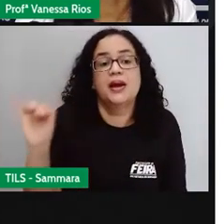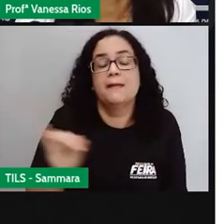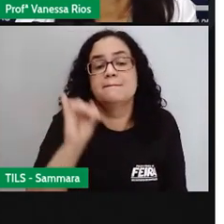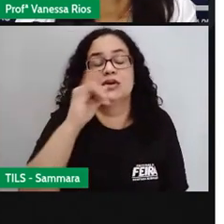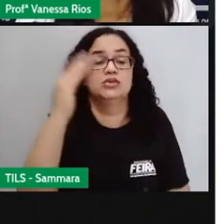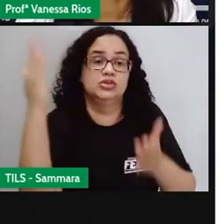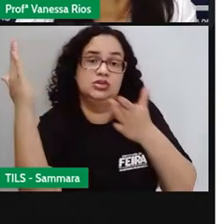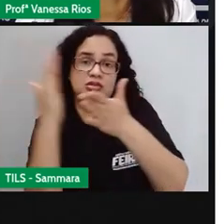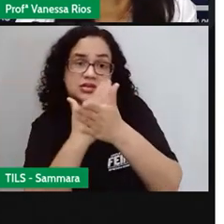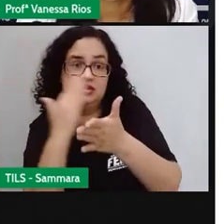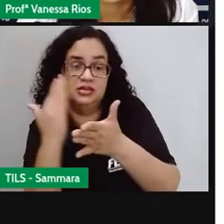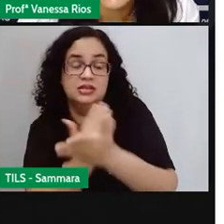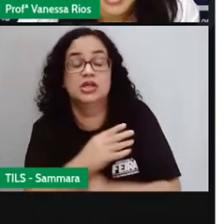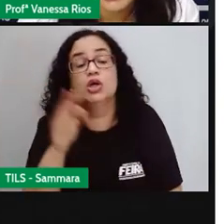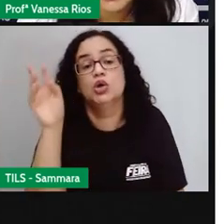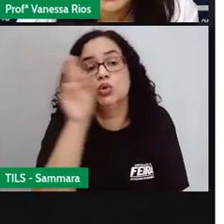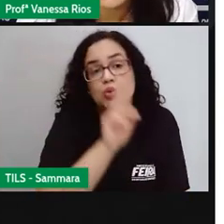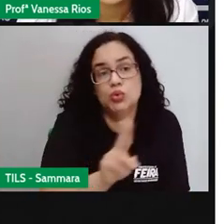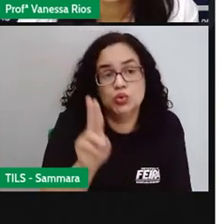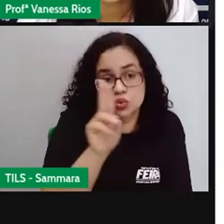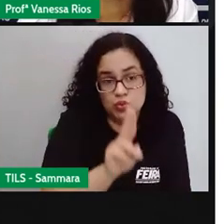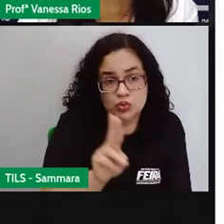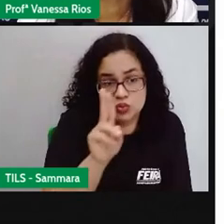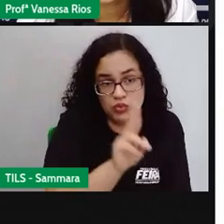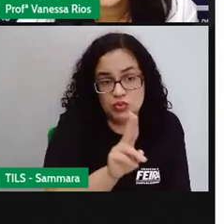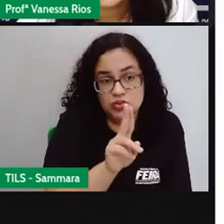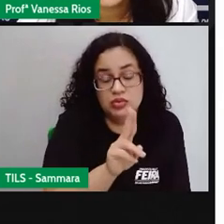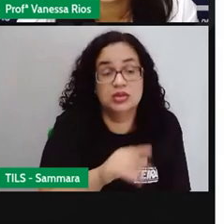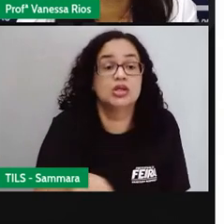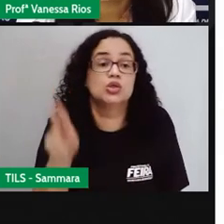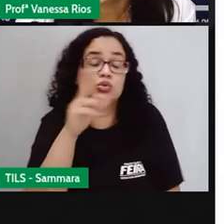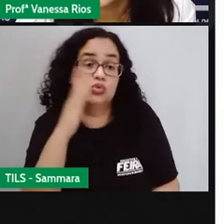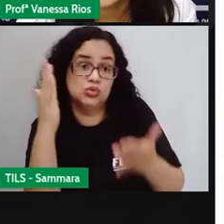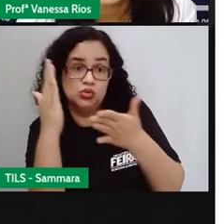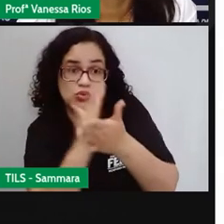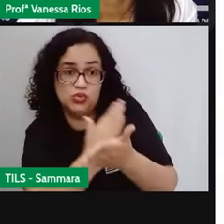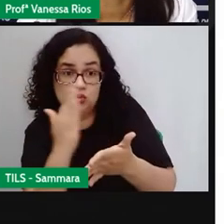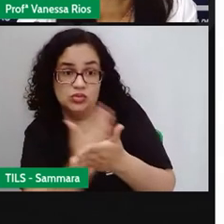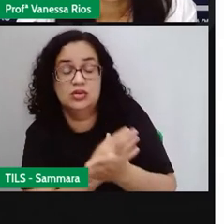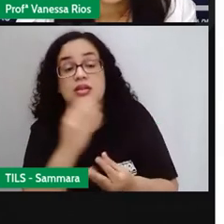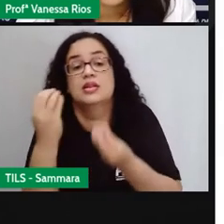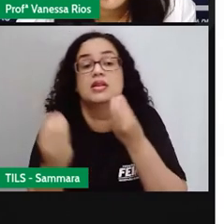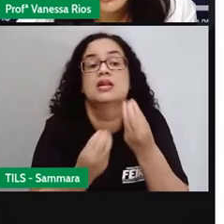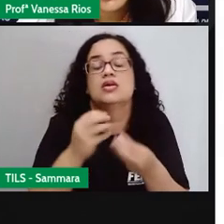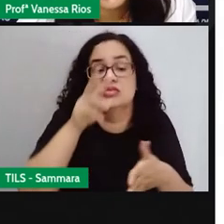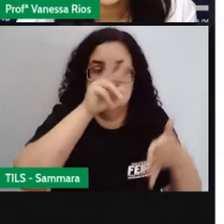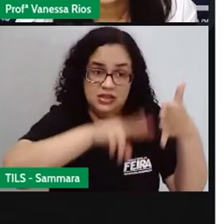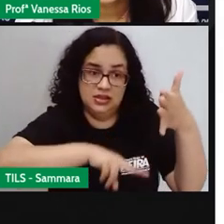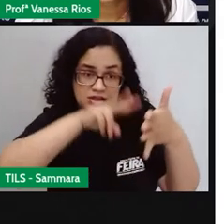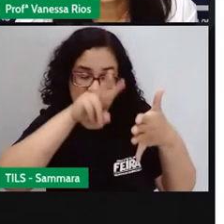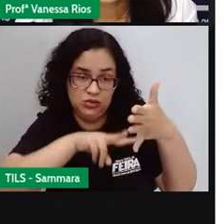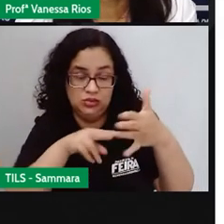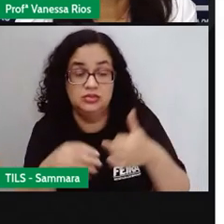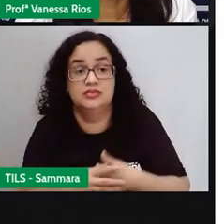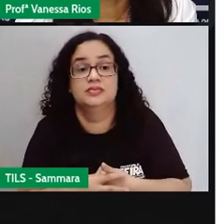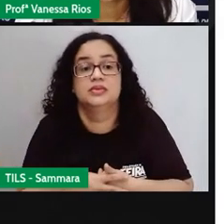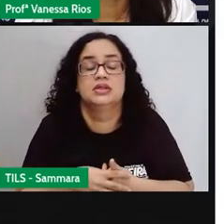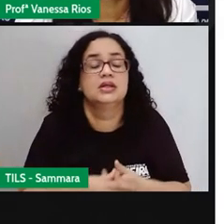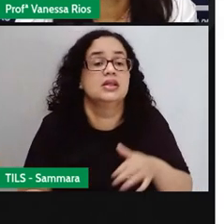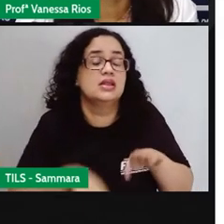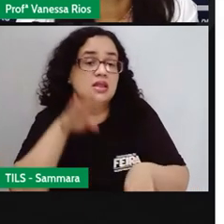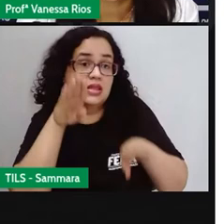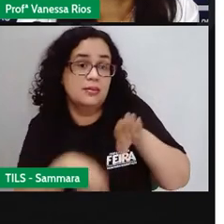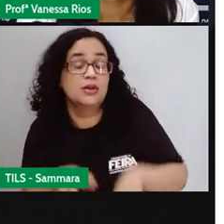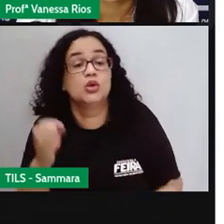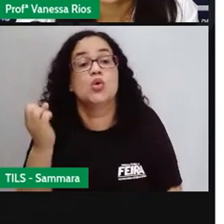dos livros está em utilizá-los. E aí, a gente utiliza os livros como fazendo a leitura. Então, independente